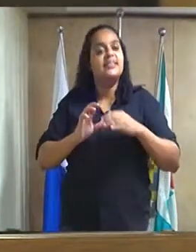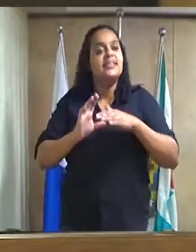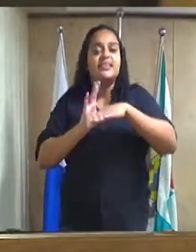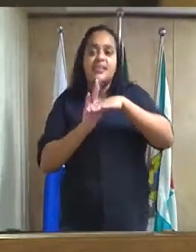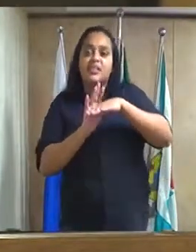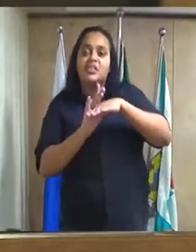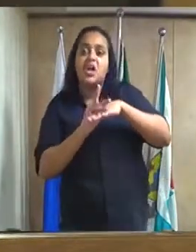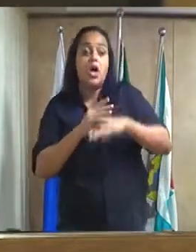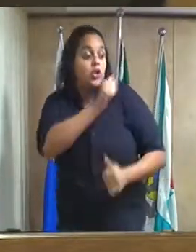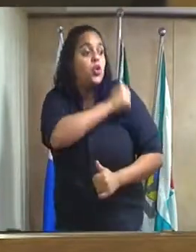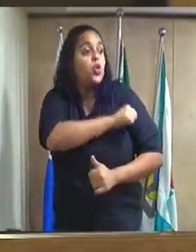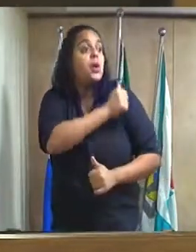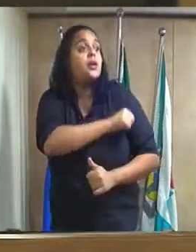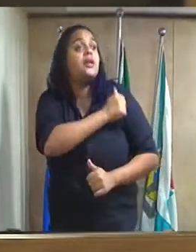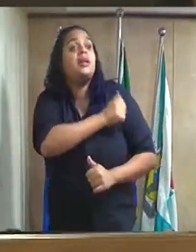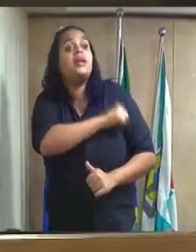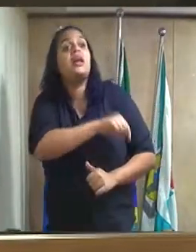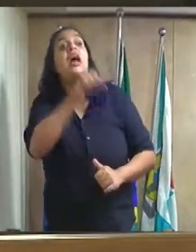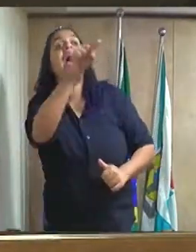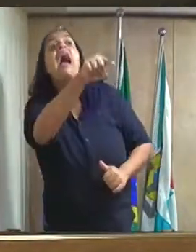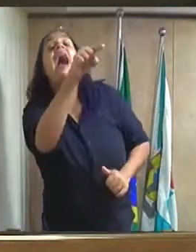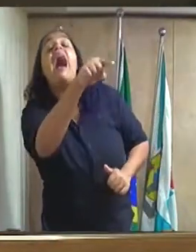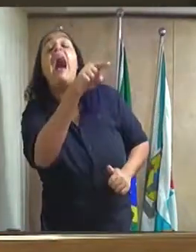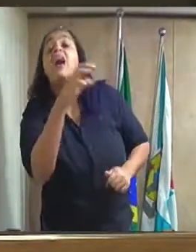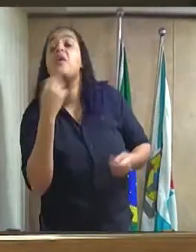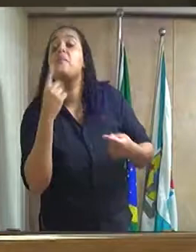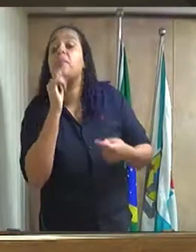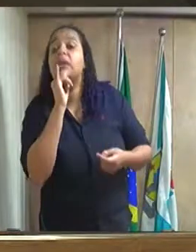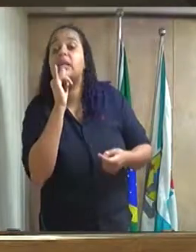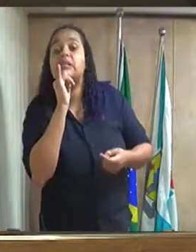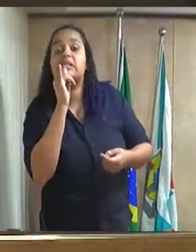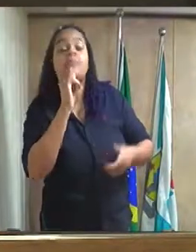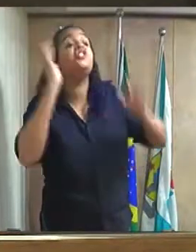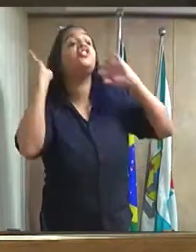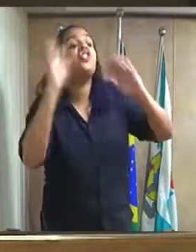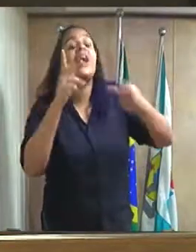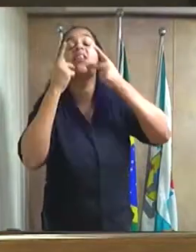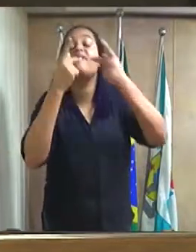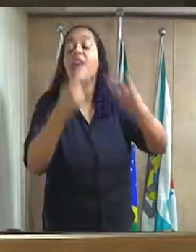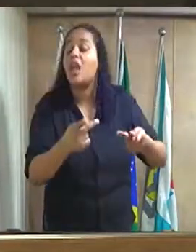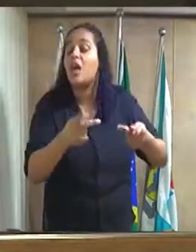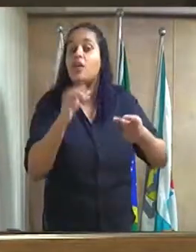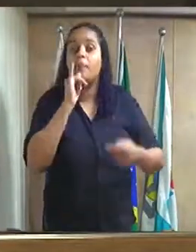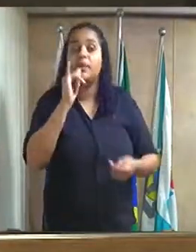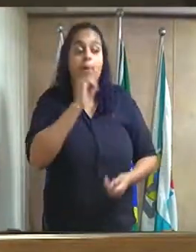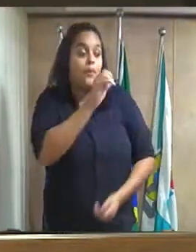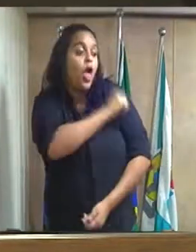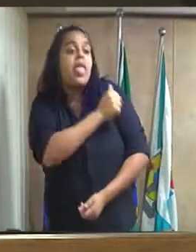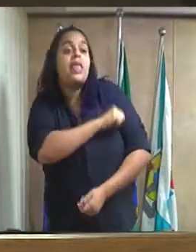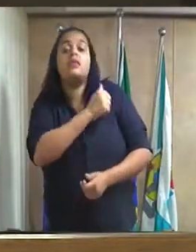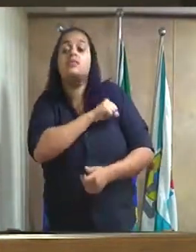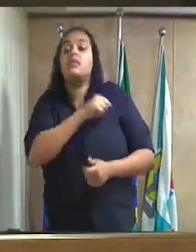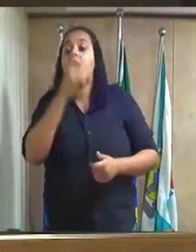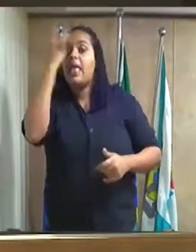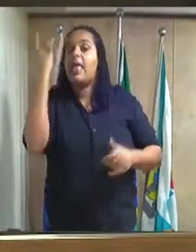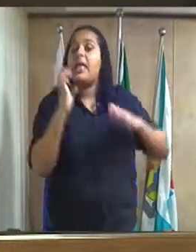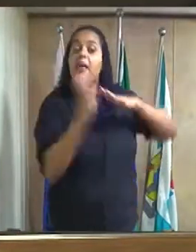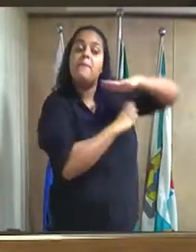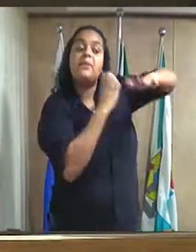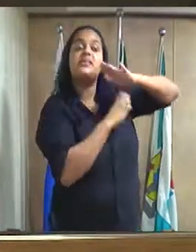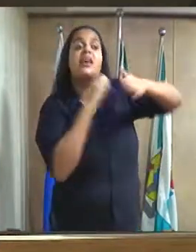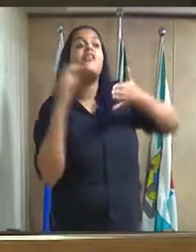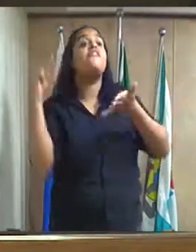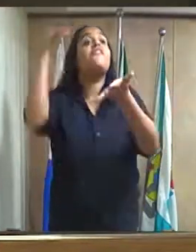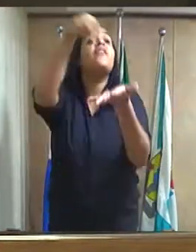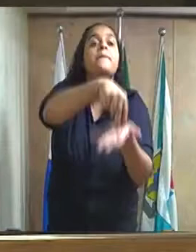no Rio de Janeiro Caxias é um maná a faz o que quer a gente não paga nada não precisa pagar imposto não precisa pagar ISS não precisa pagar